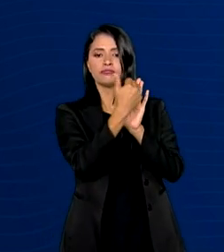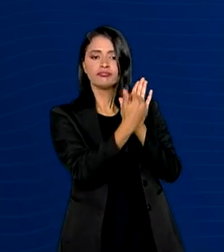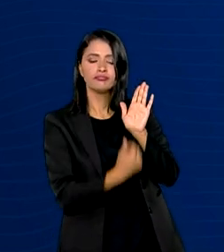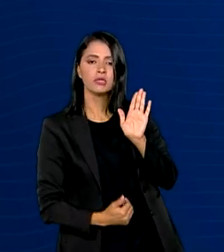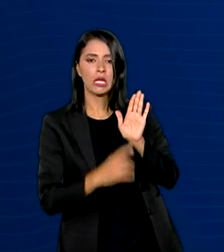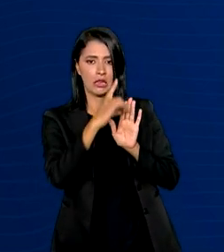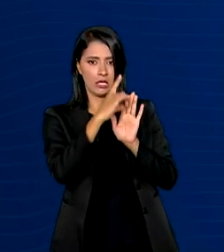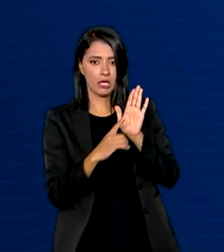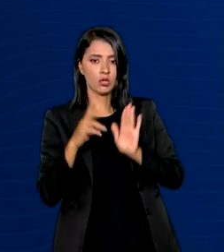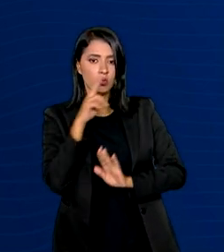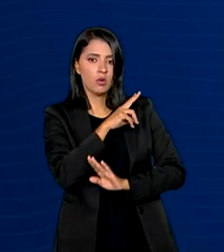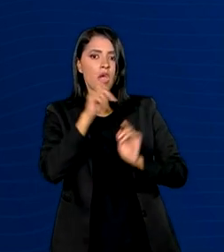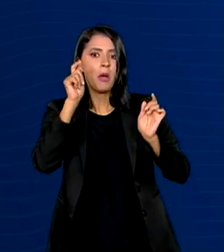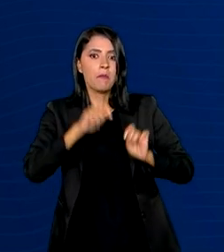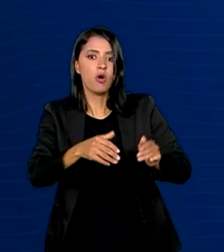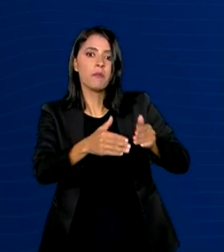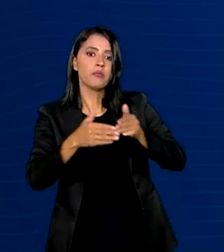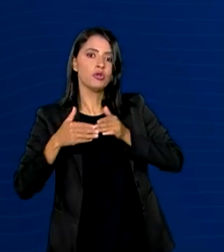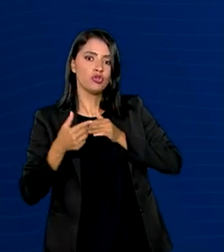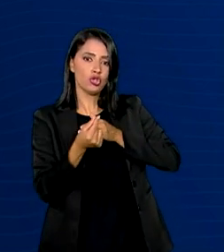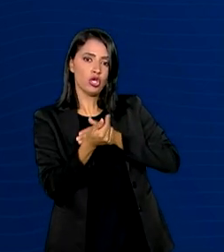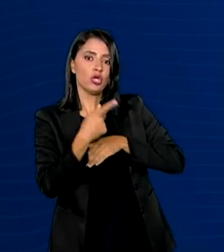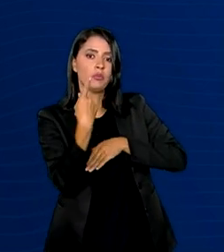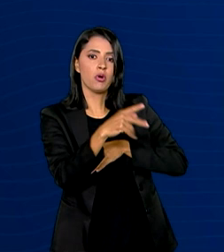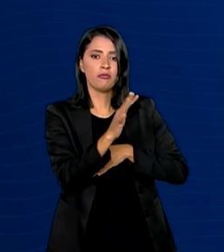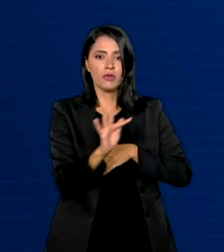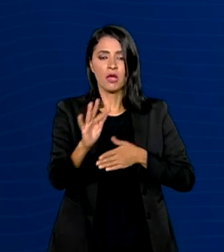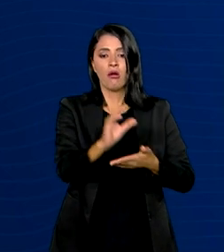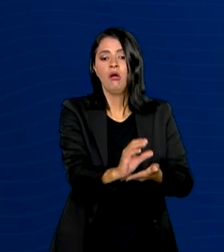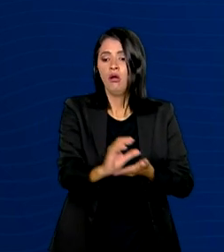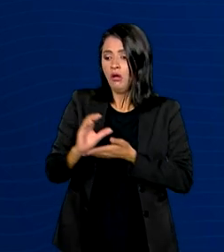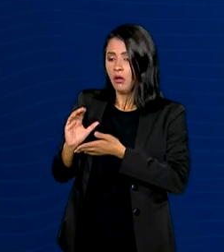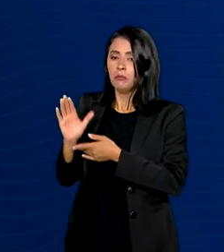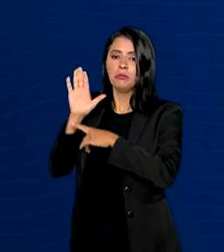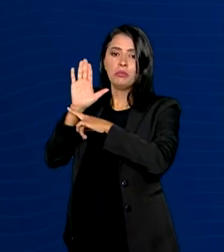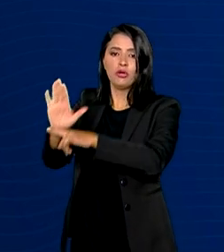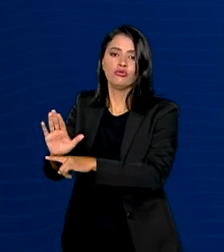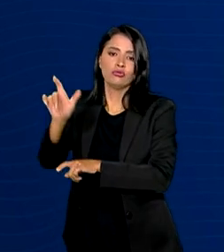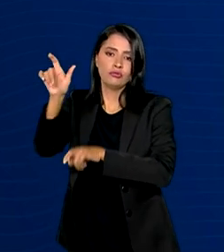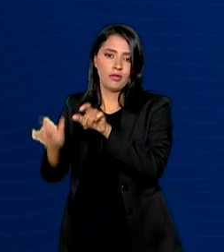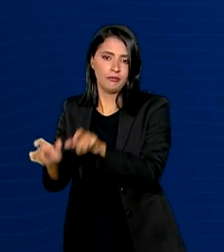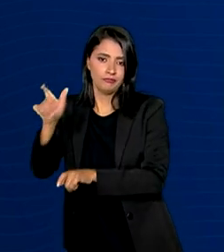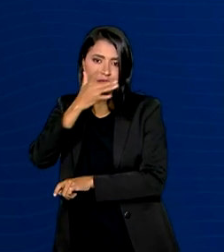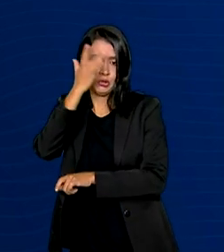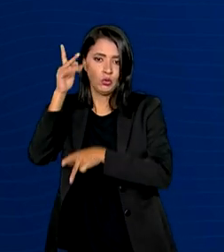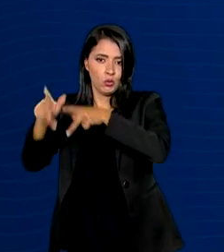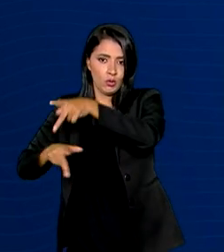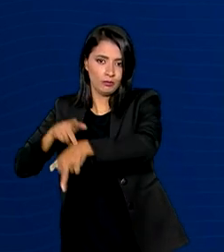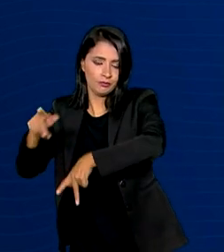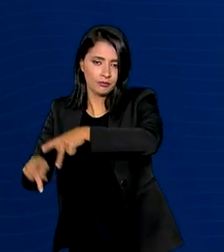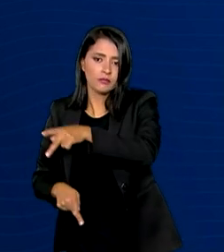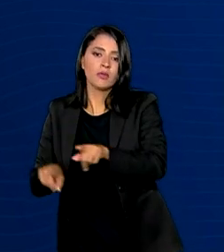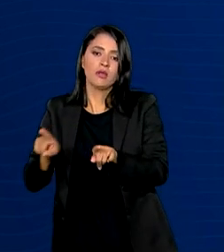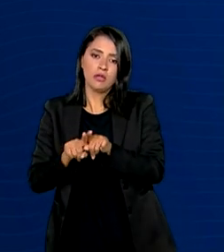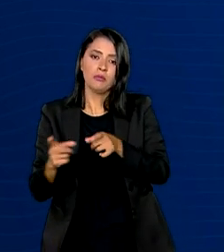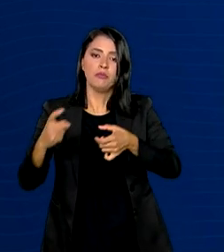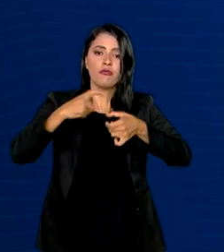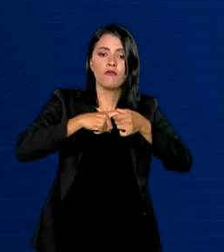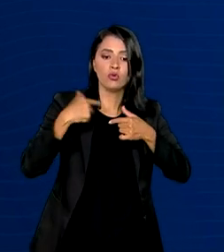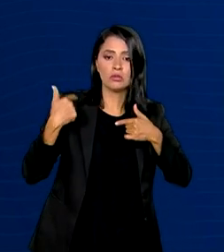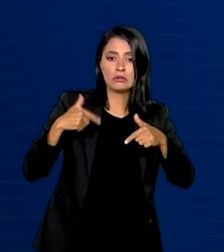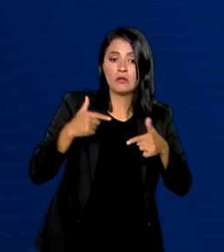de agora, solicitar recursos federais para prestar socorro e assistência às vítimas, além de restabelecer serviços